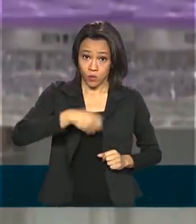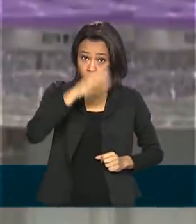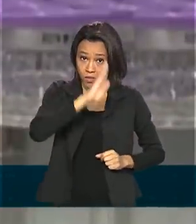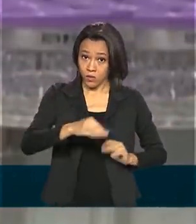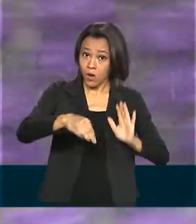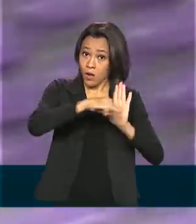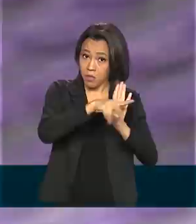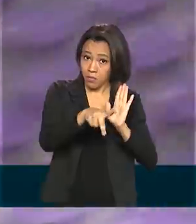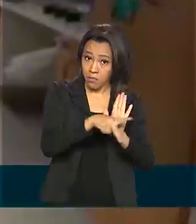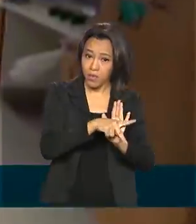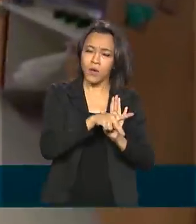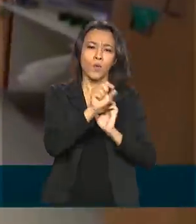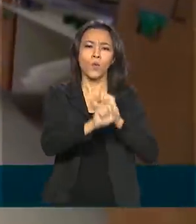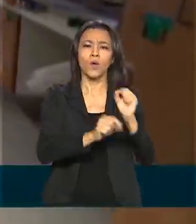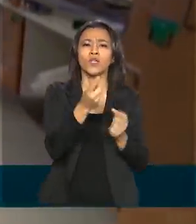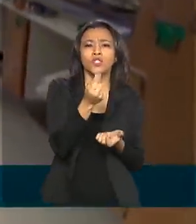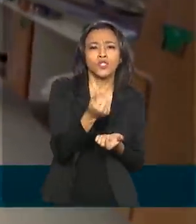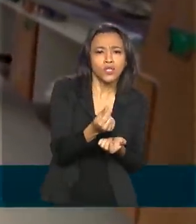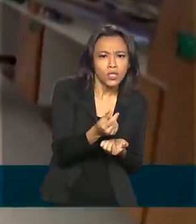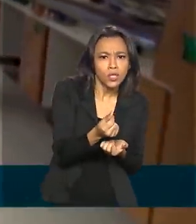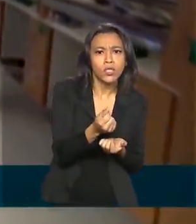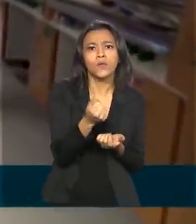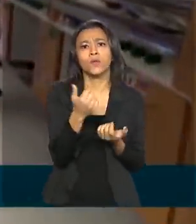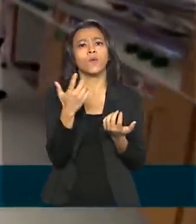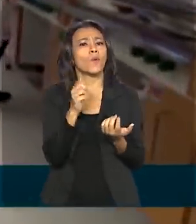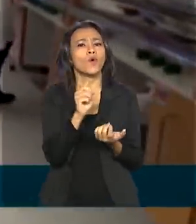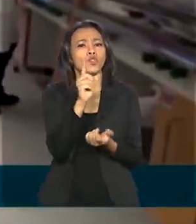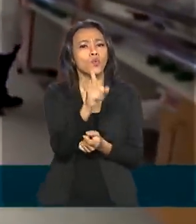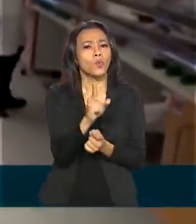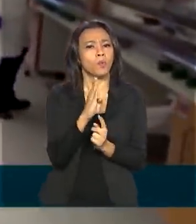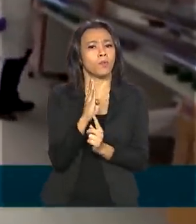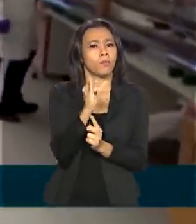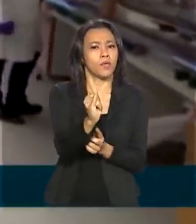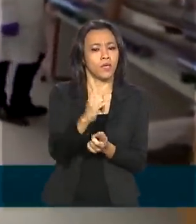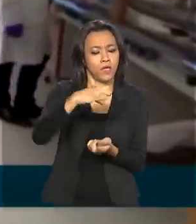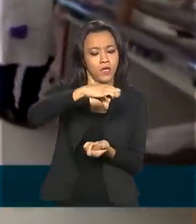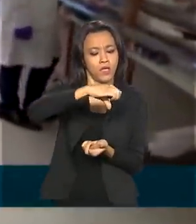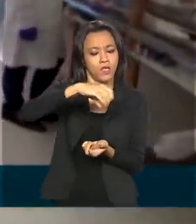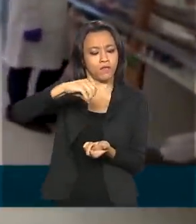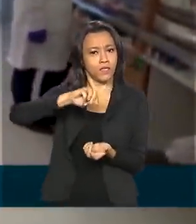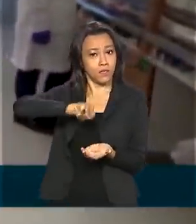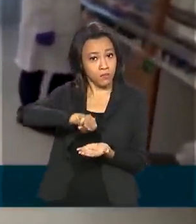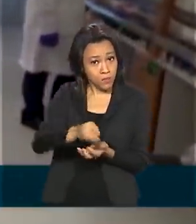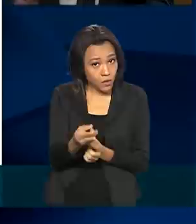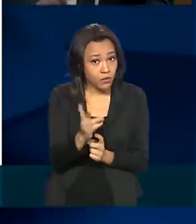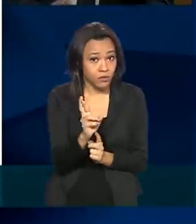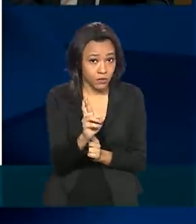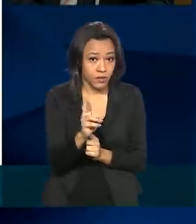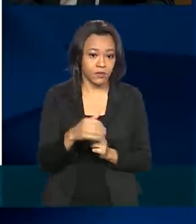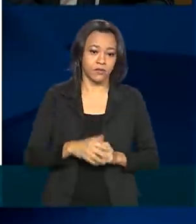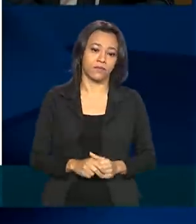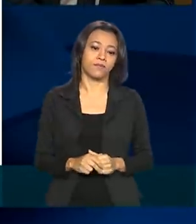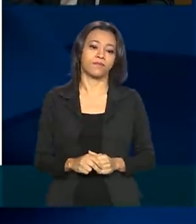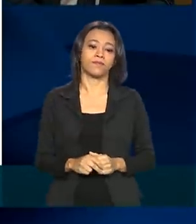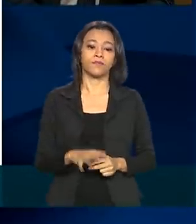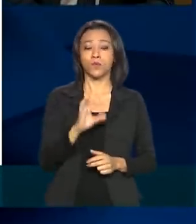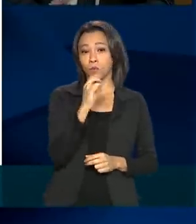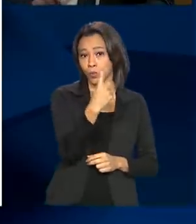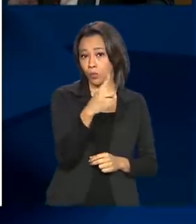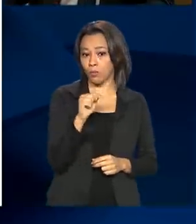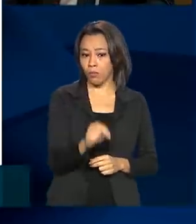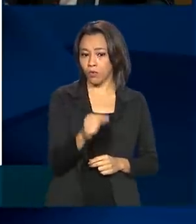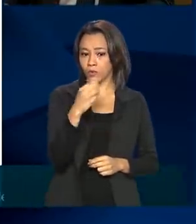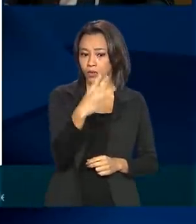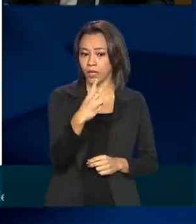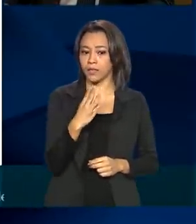crédito orçamentário extraordinário de 1 bilhão e 900 milhões de reais. Sendo 1,3